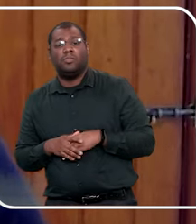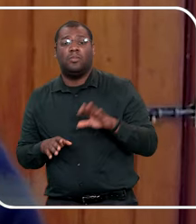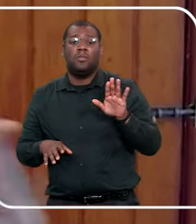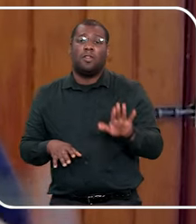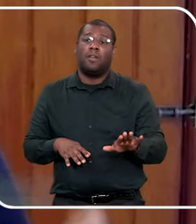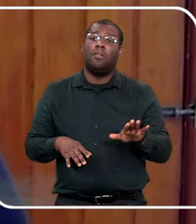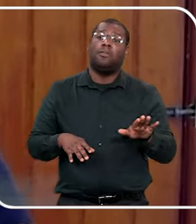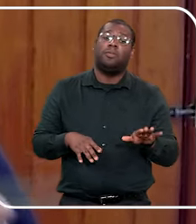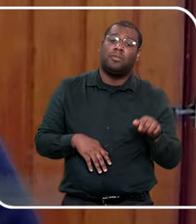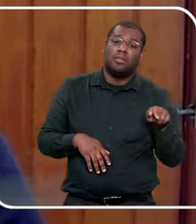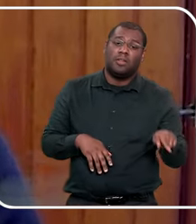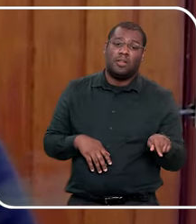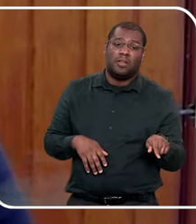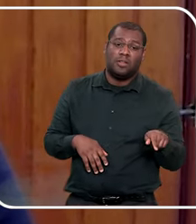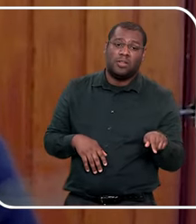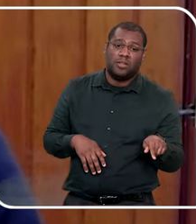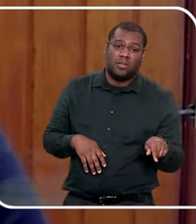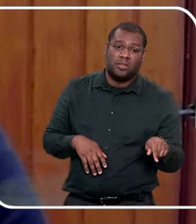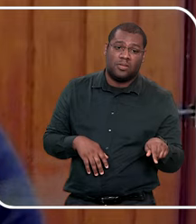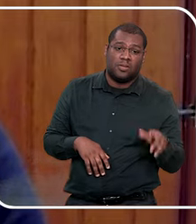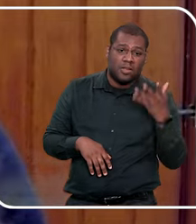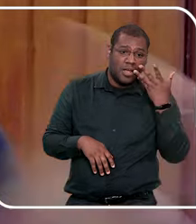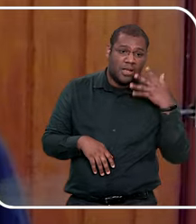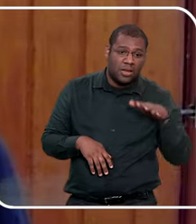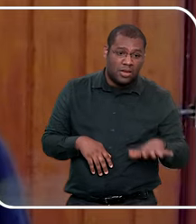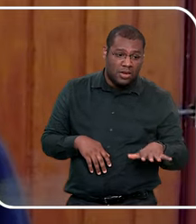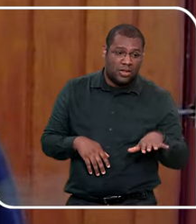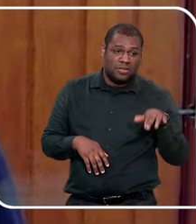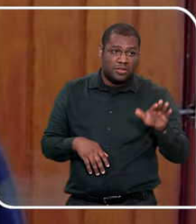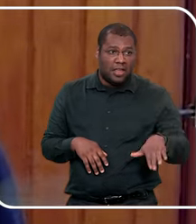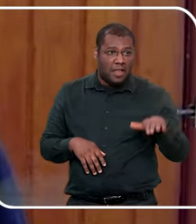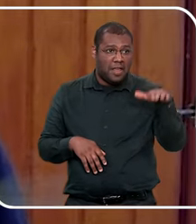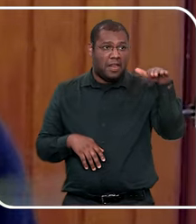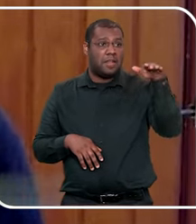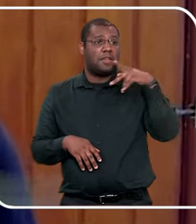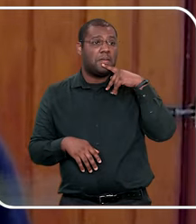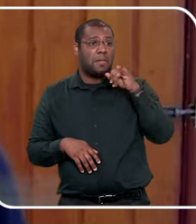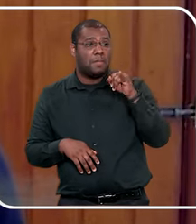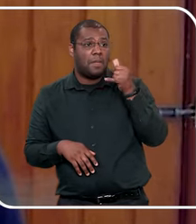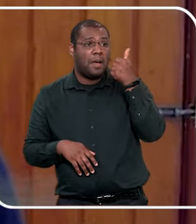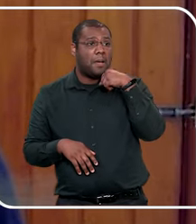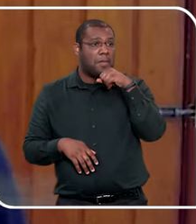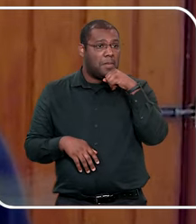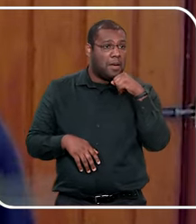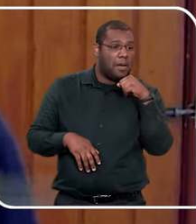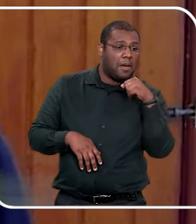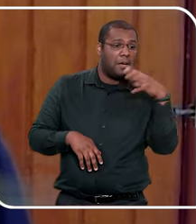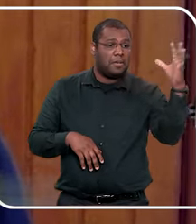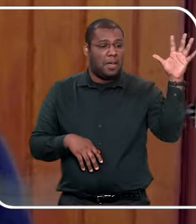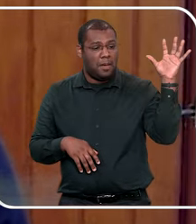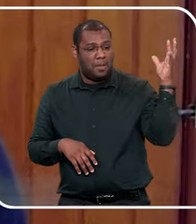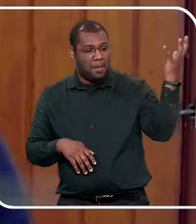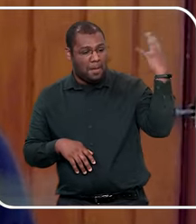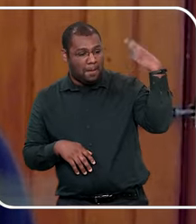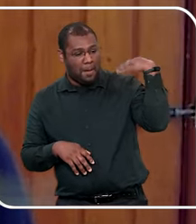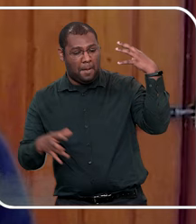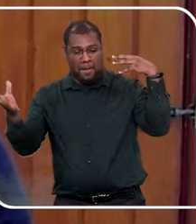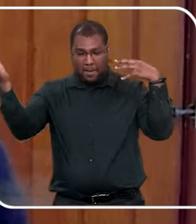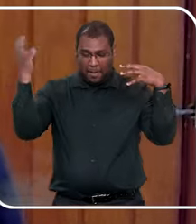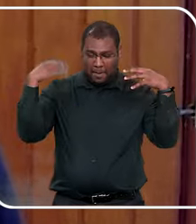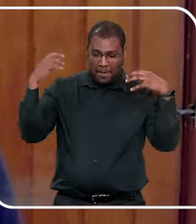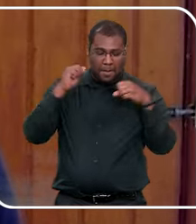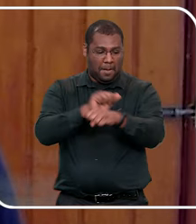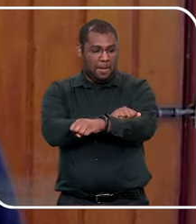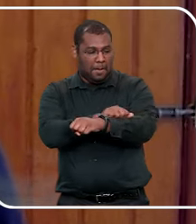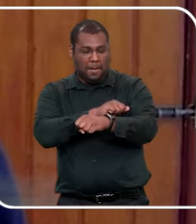e à medida que vai crescendo, você está dando banho, acaba se tornando natural ali em algumas famílias, nudez, então, tudo depende